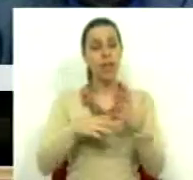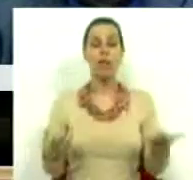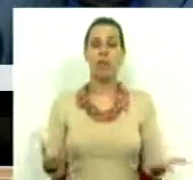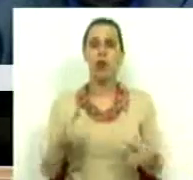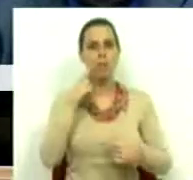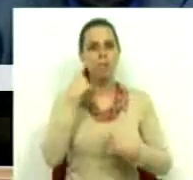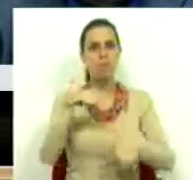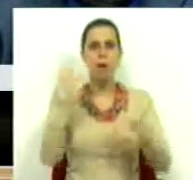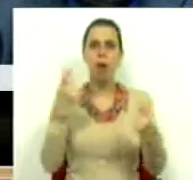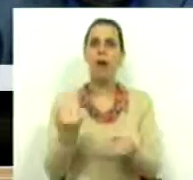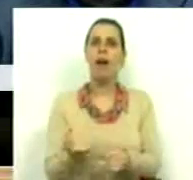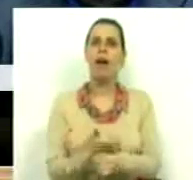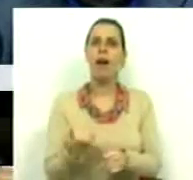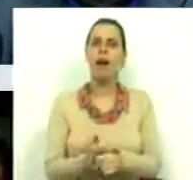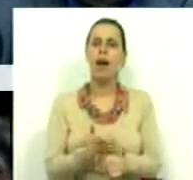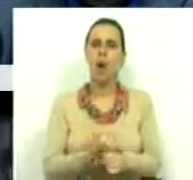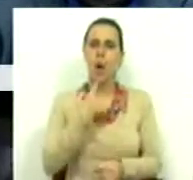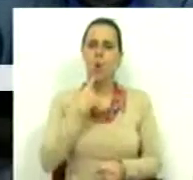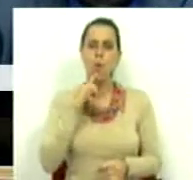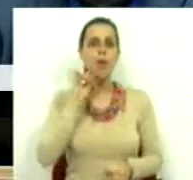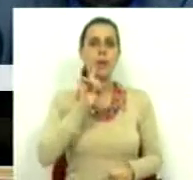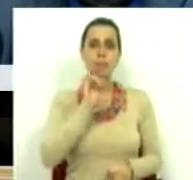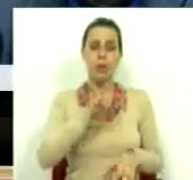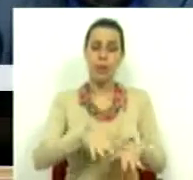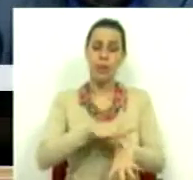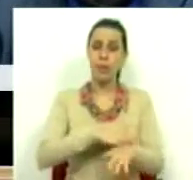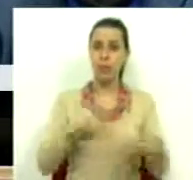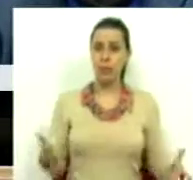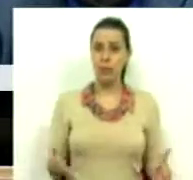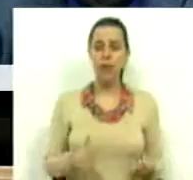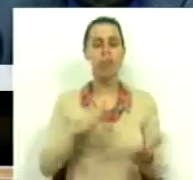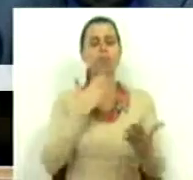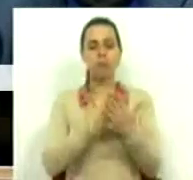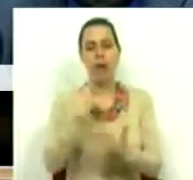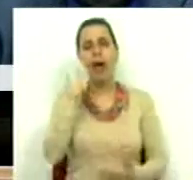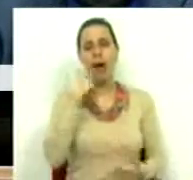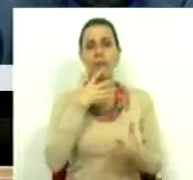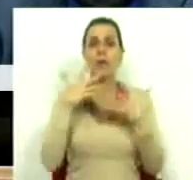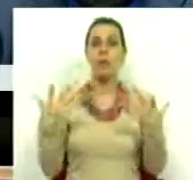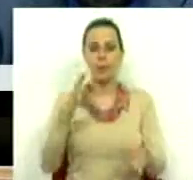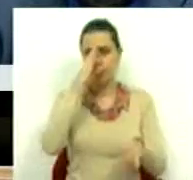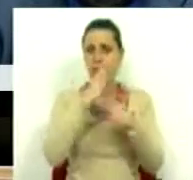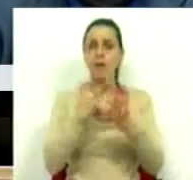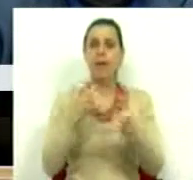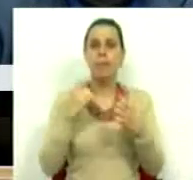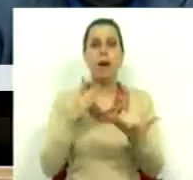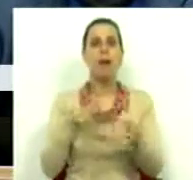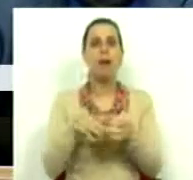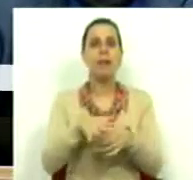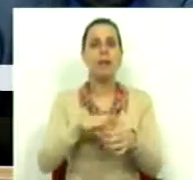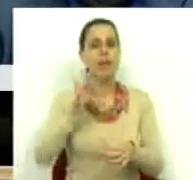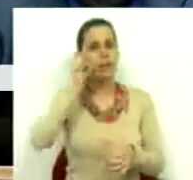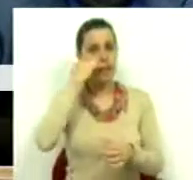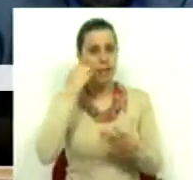expressa uma atividade muitíssimo relevante da Provedoria, dá sinais de um enorme empenho em contexto de